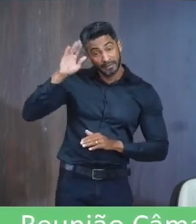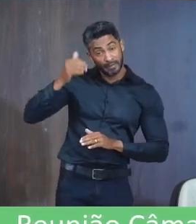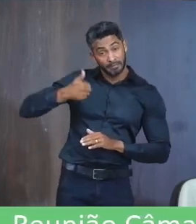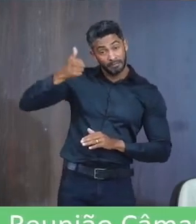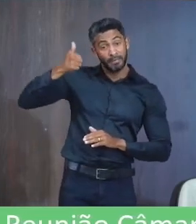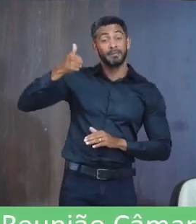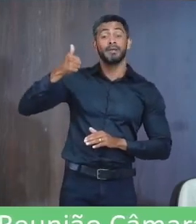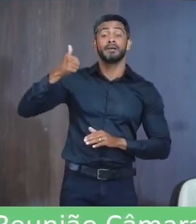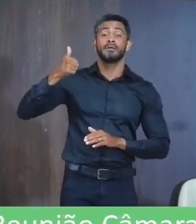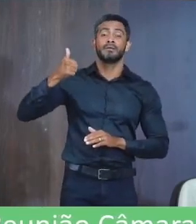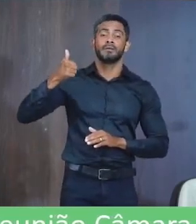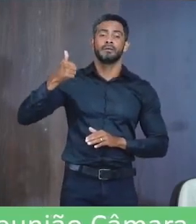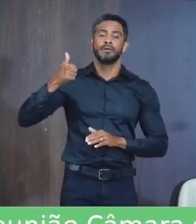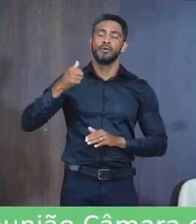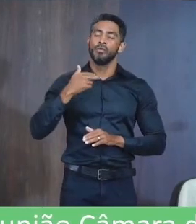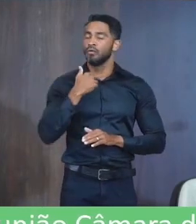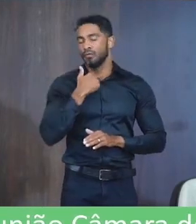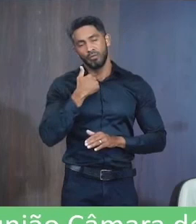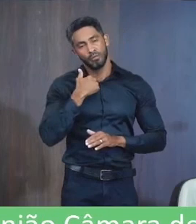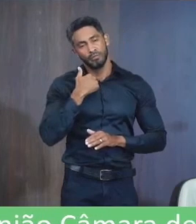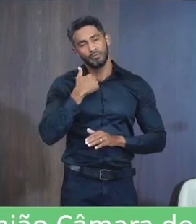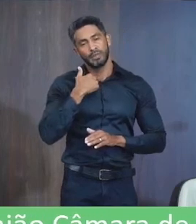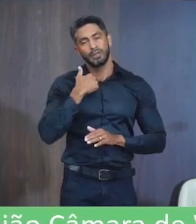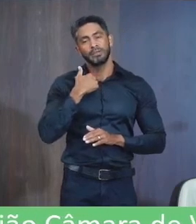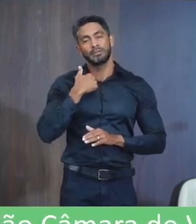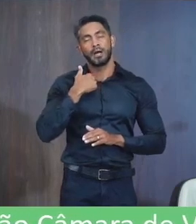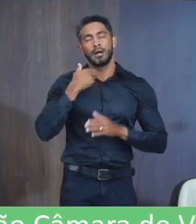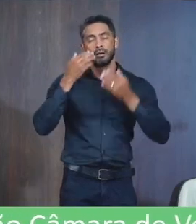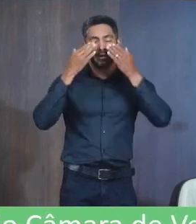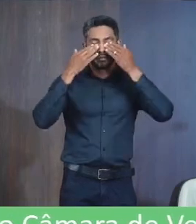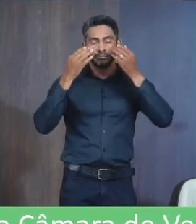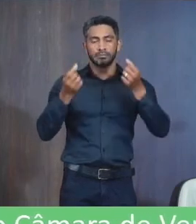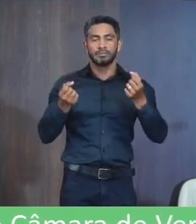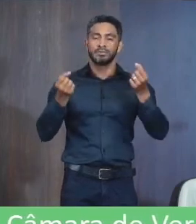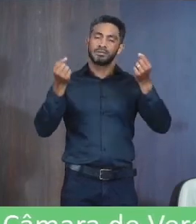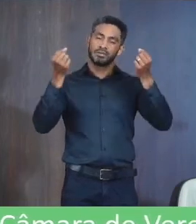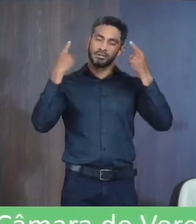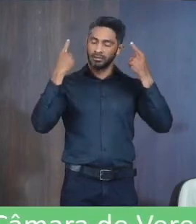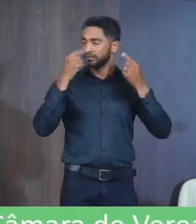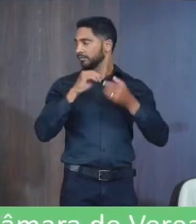Prioridades Então a gente Não pode estar Fechando os olhos Para esse tipo De situação